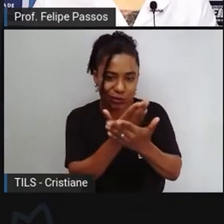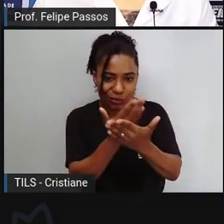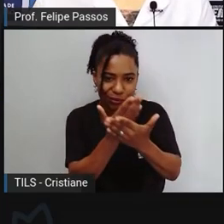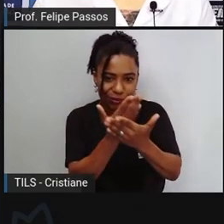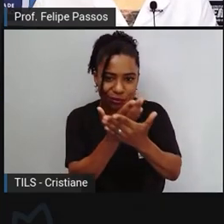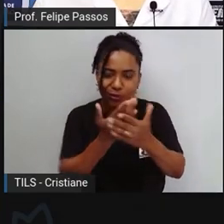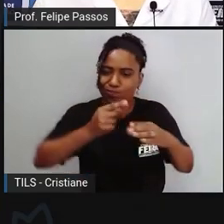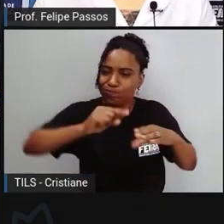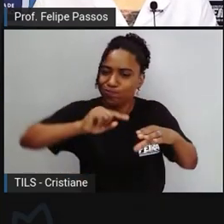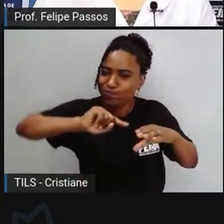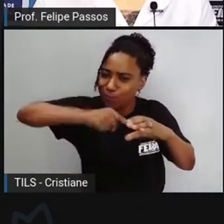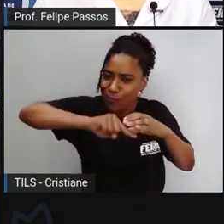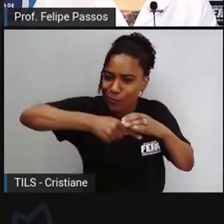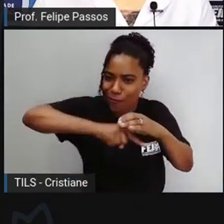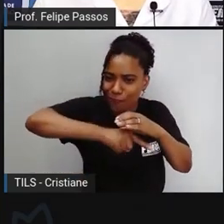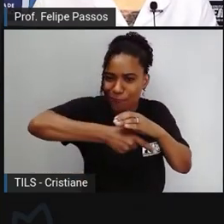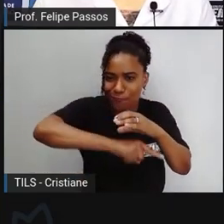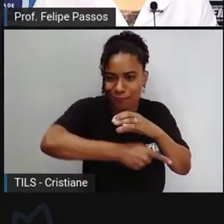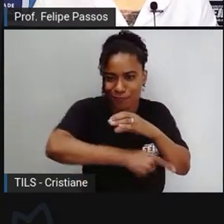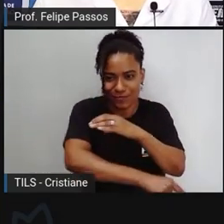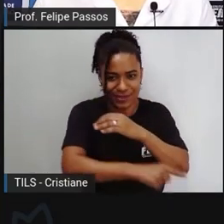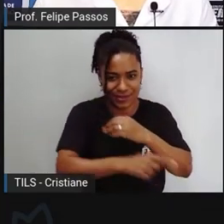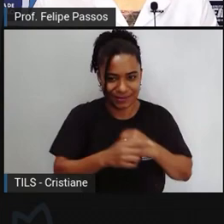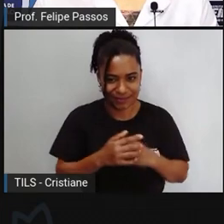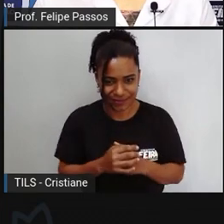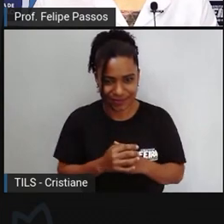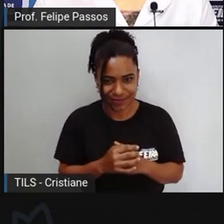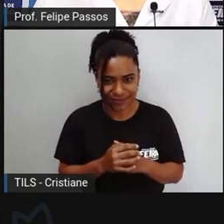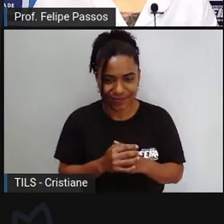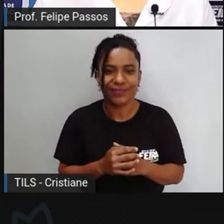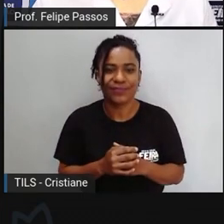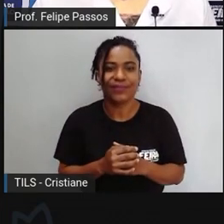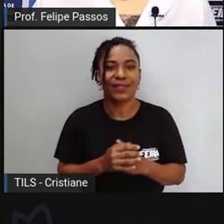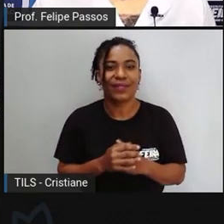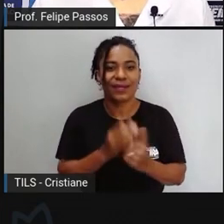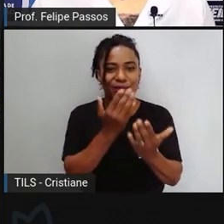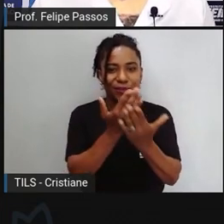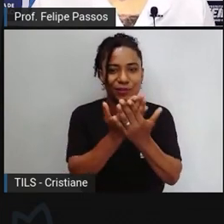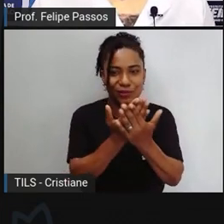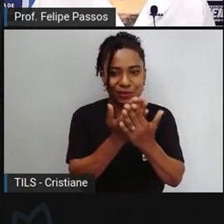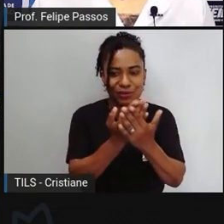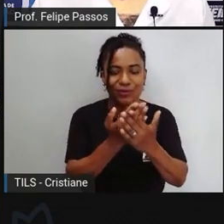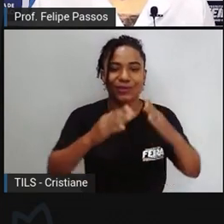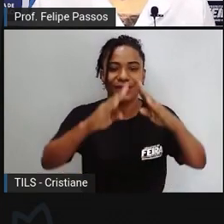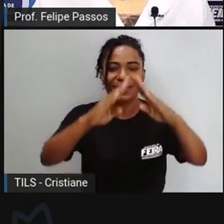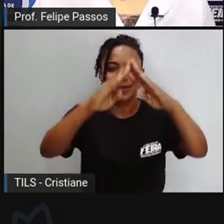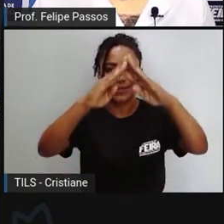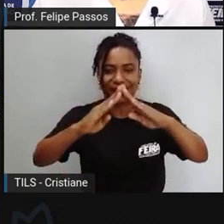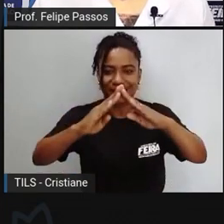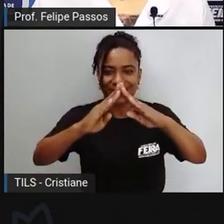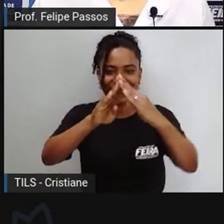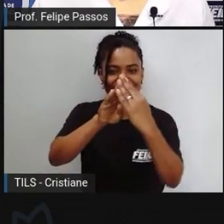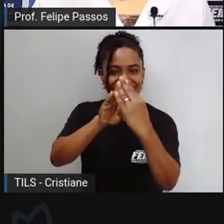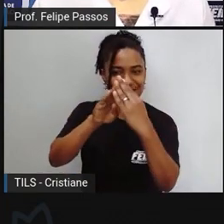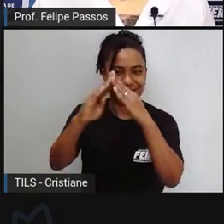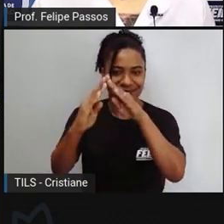profunda as pirâmides do Egito o jardim suspenso da Babilônia